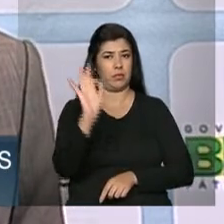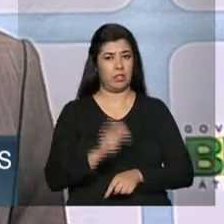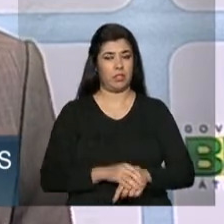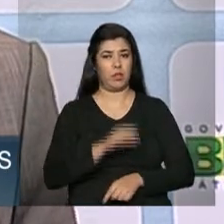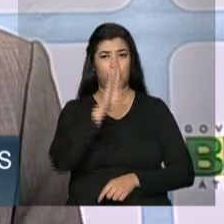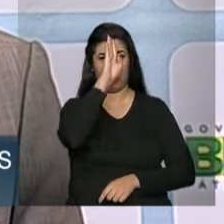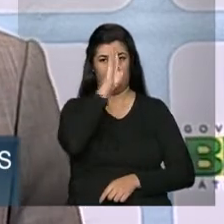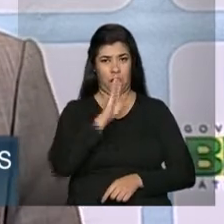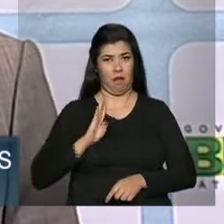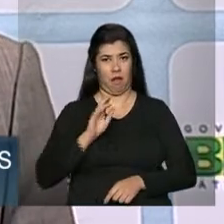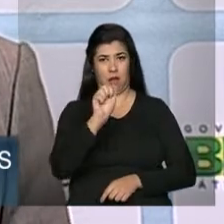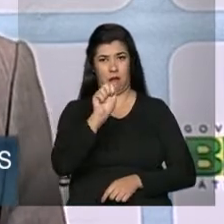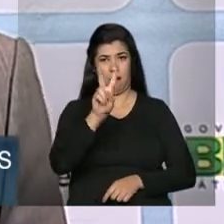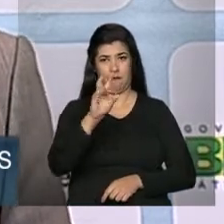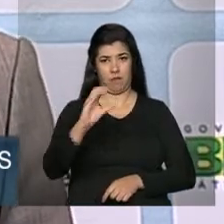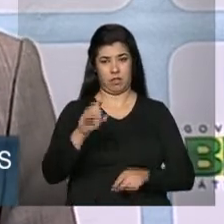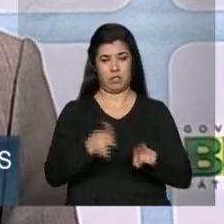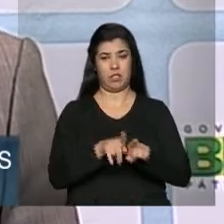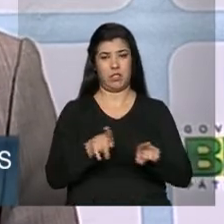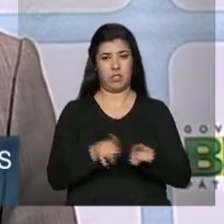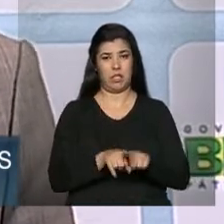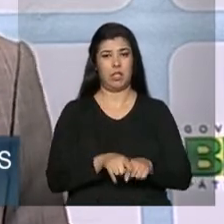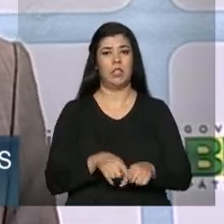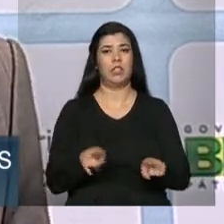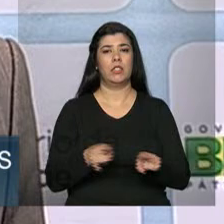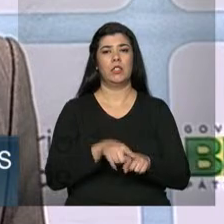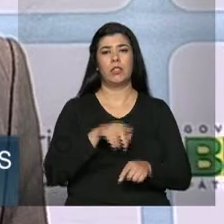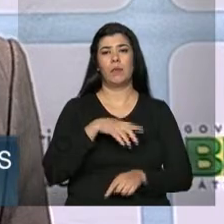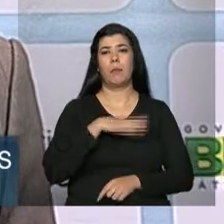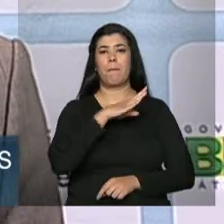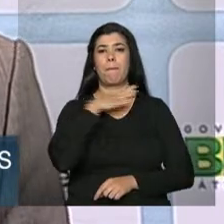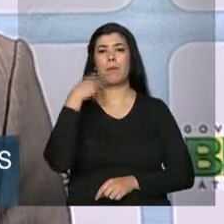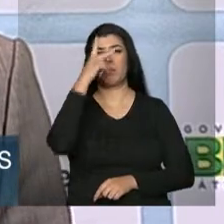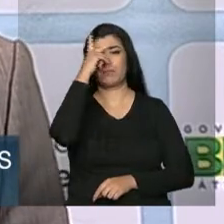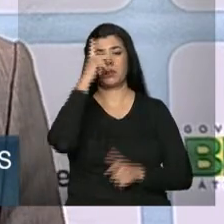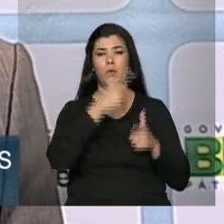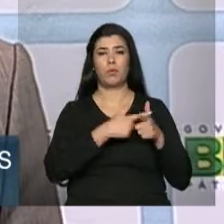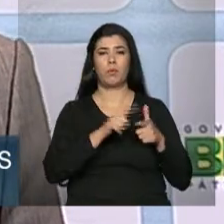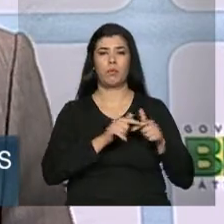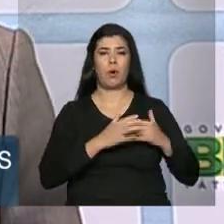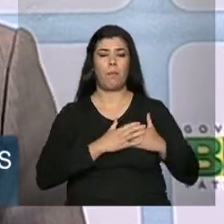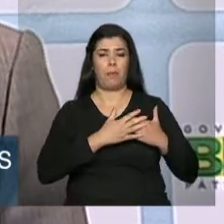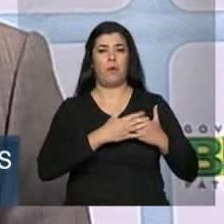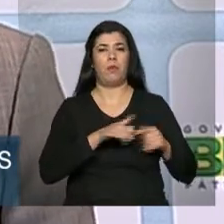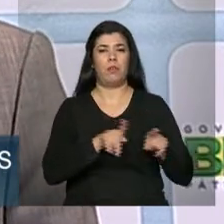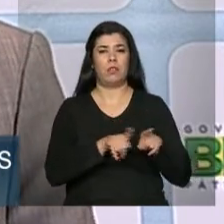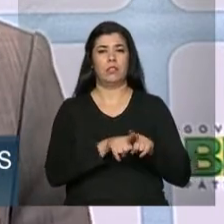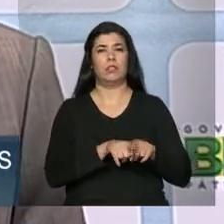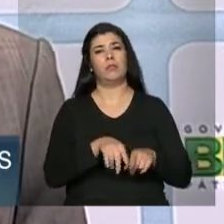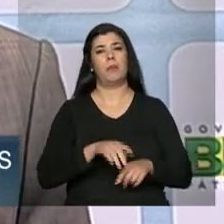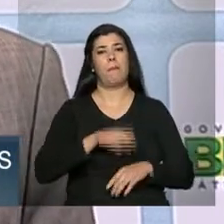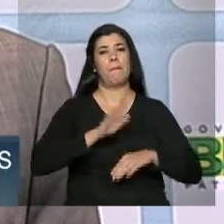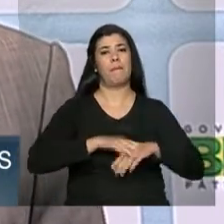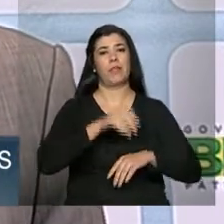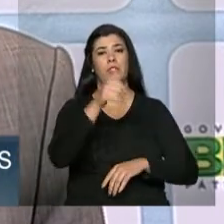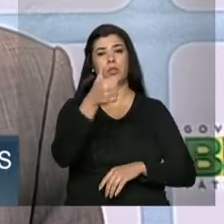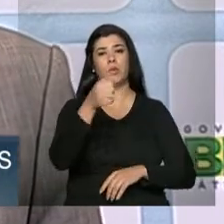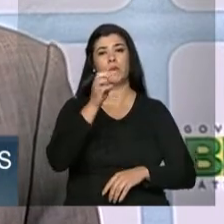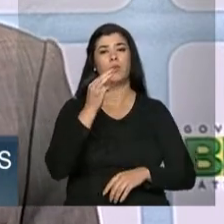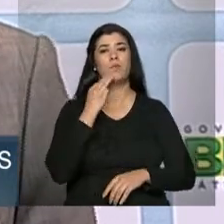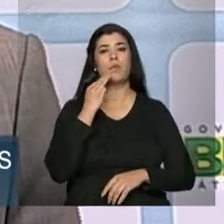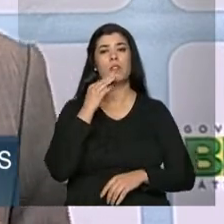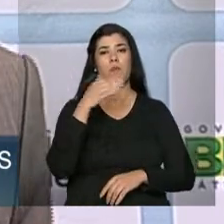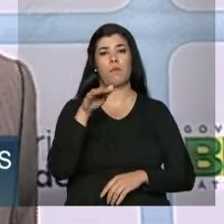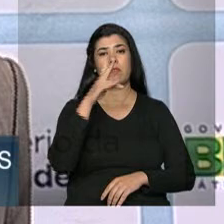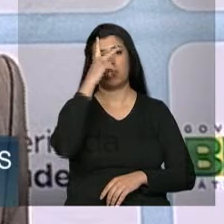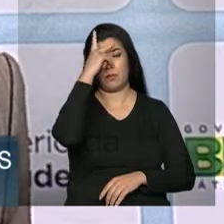derrames, de acidentes vasculares cerebrais. Nós diminuímos as mortes por infarto, diminuímos a internação. E mais de um milhão e meio de hipertensos,